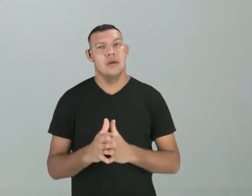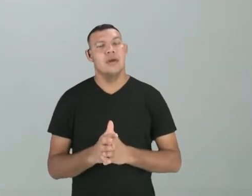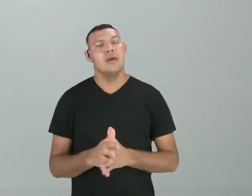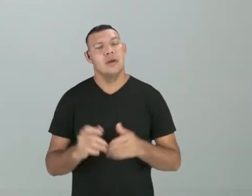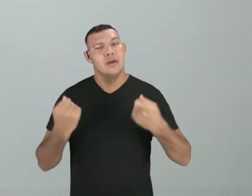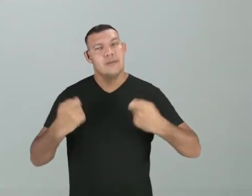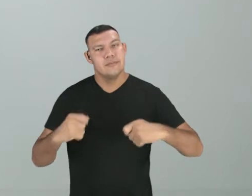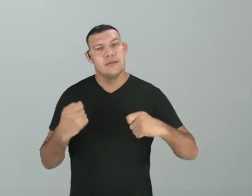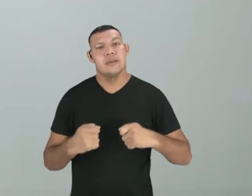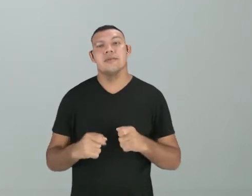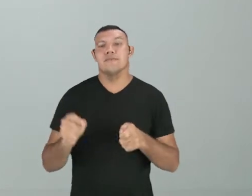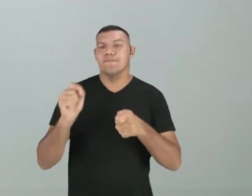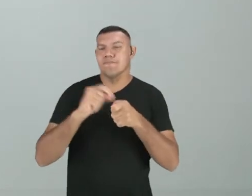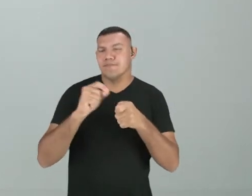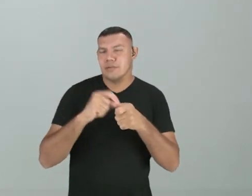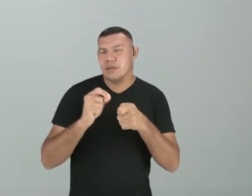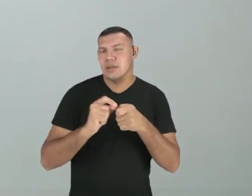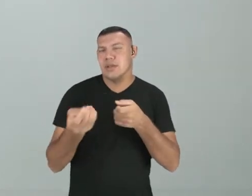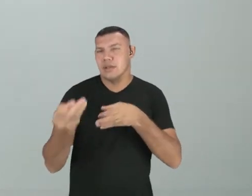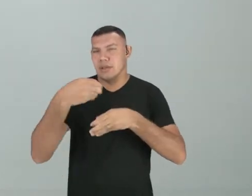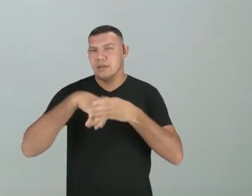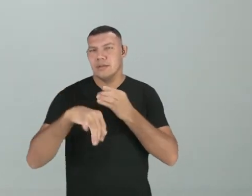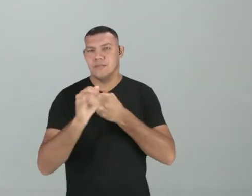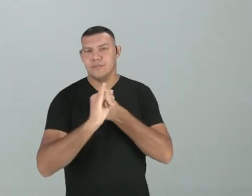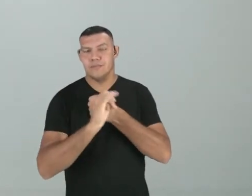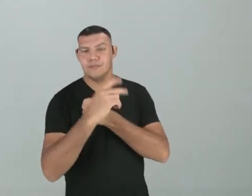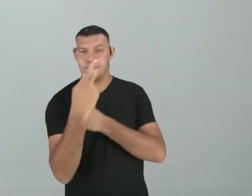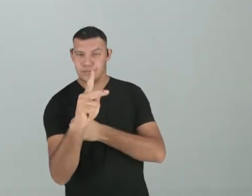observar se foi feito isso na sua crônica.